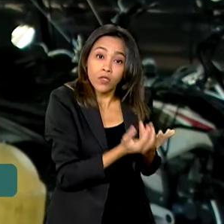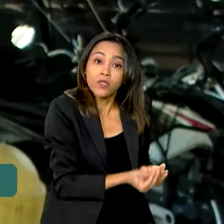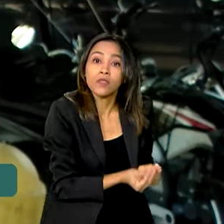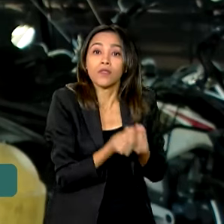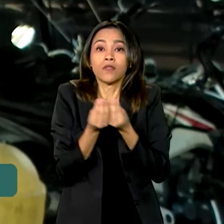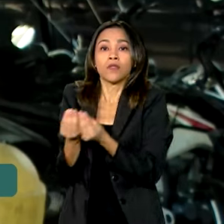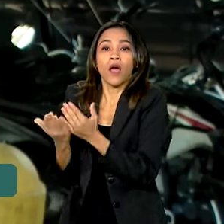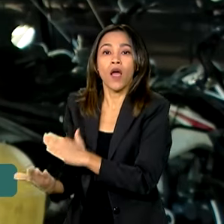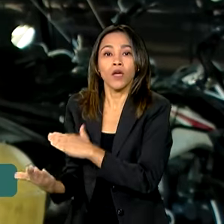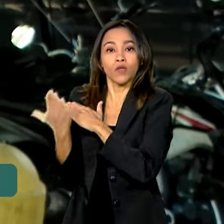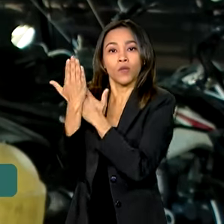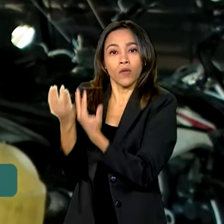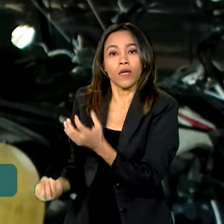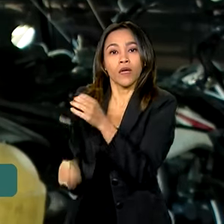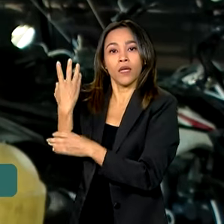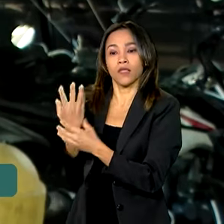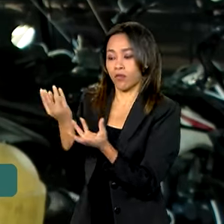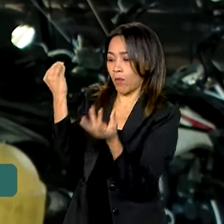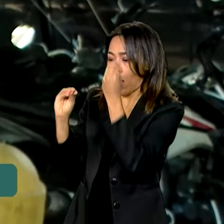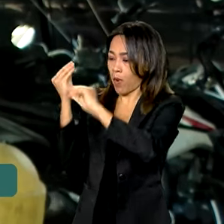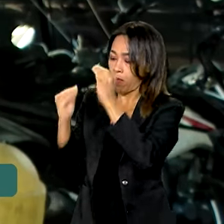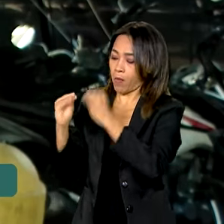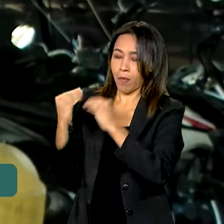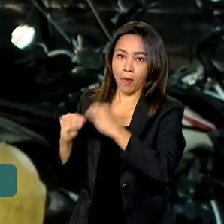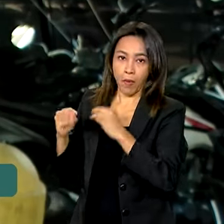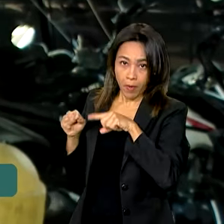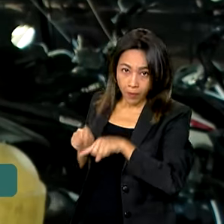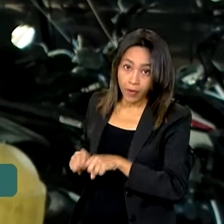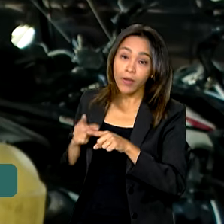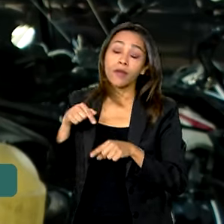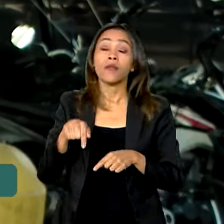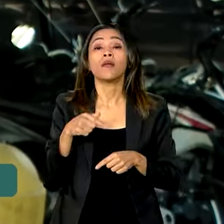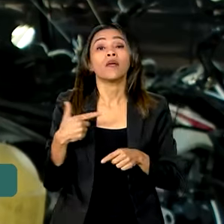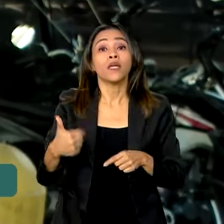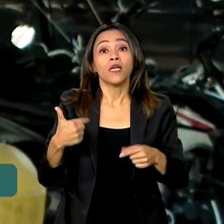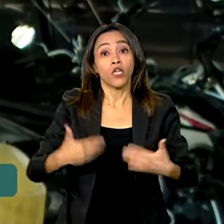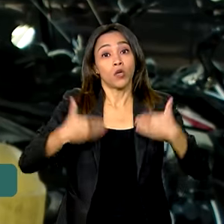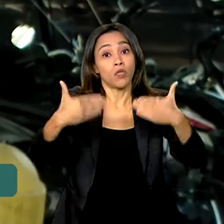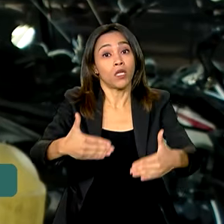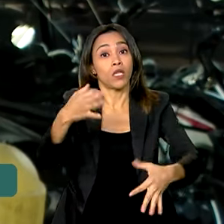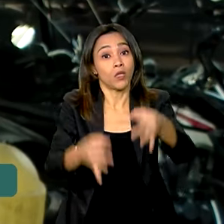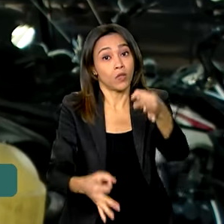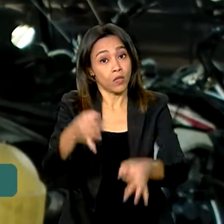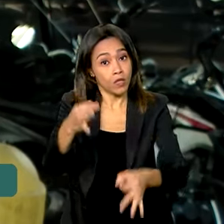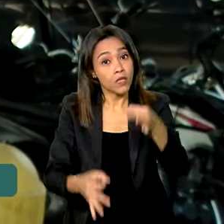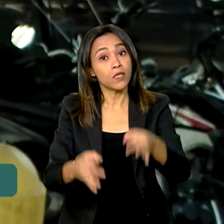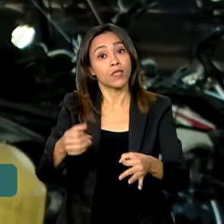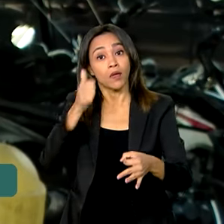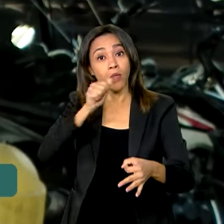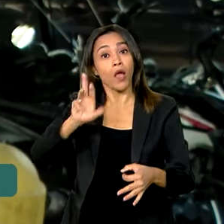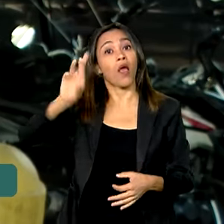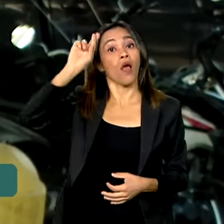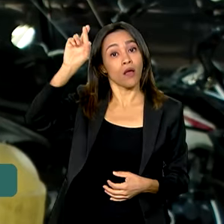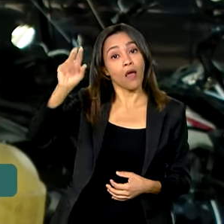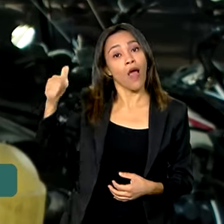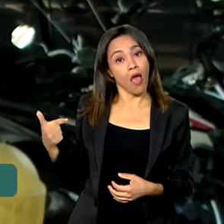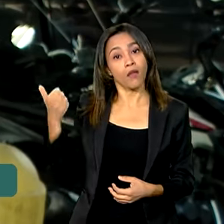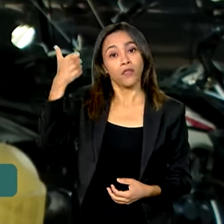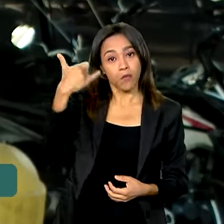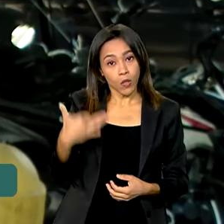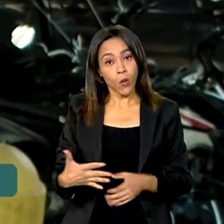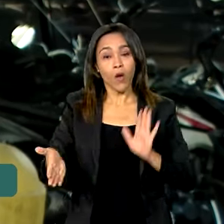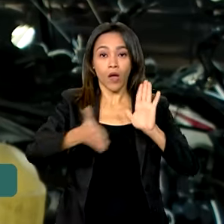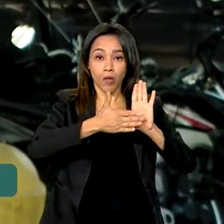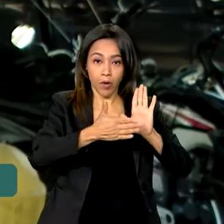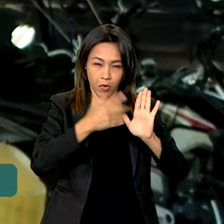Geral de Enfrentamento ao Tráfico de Pessoas e Contrabando de Imigrantes do Ministério da Justiça, Marina Bernardes, explicou a proposta do